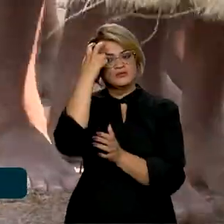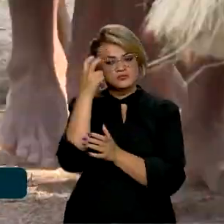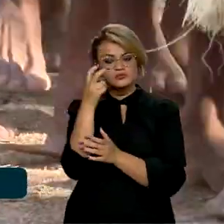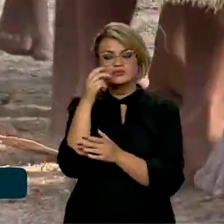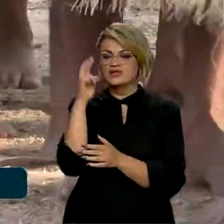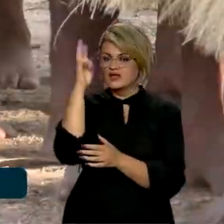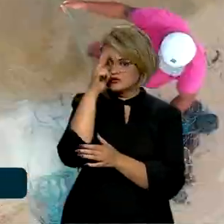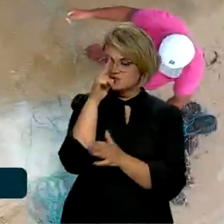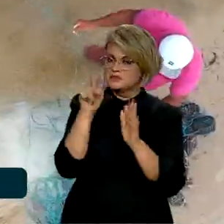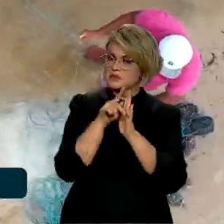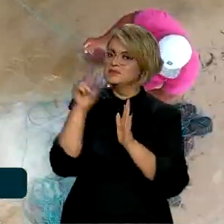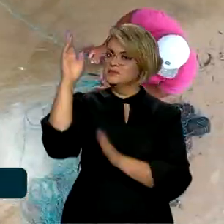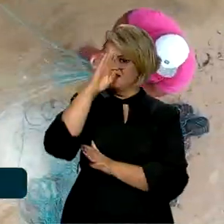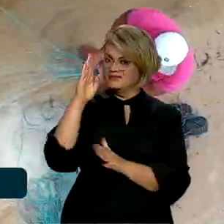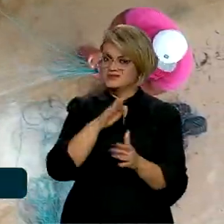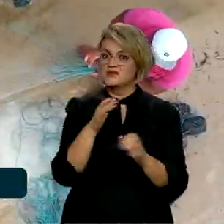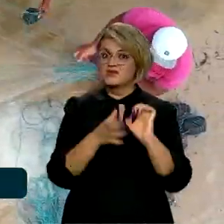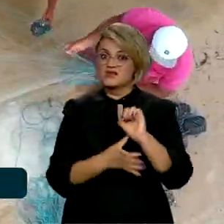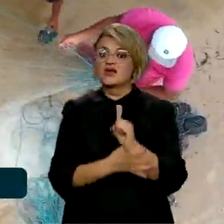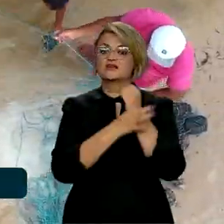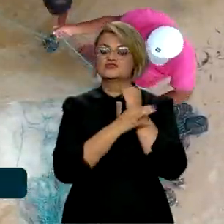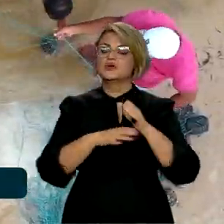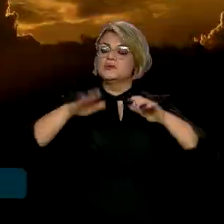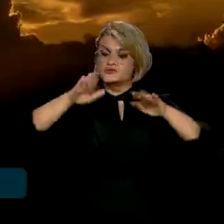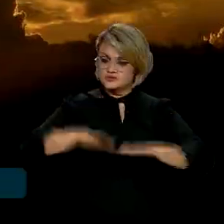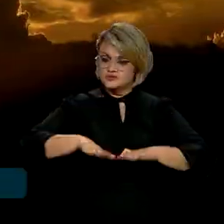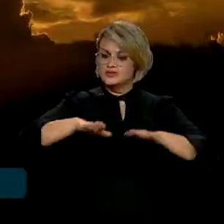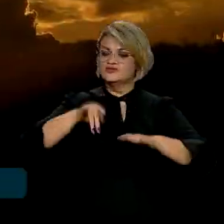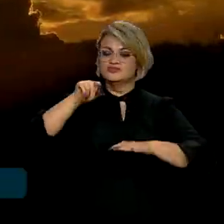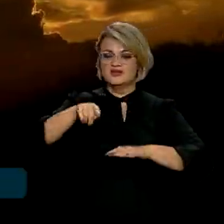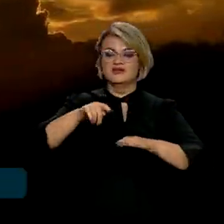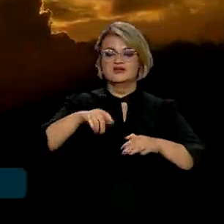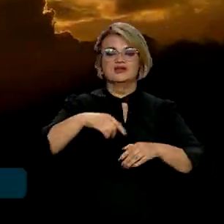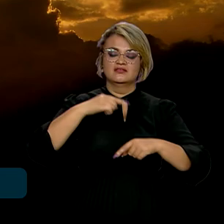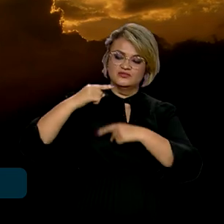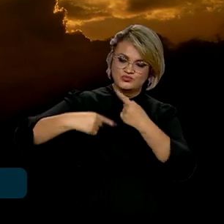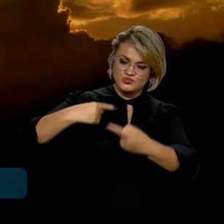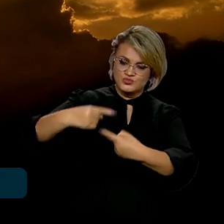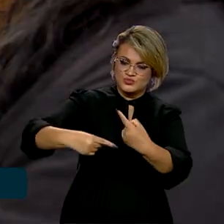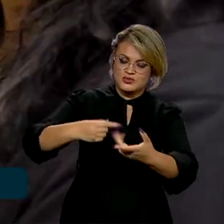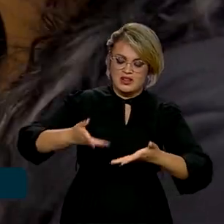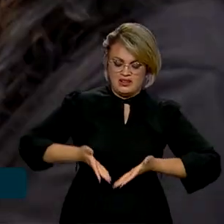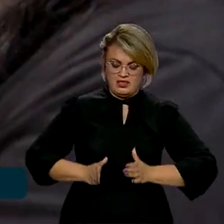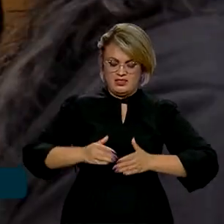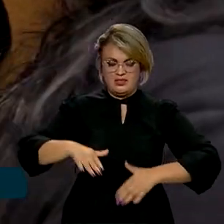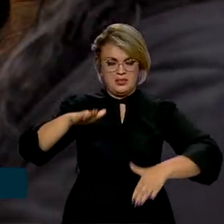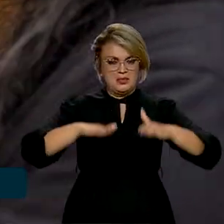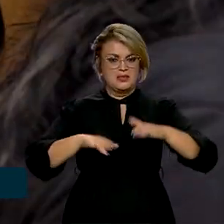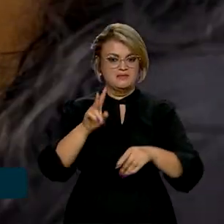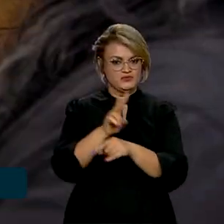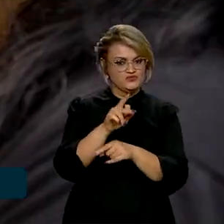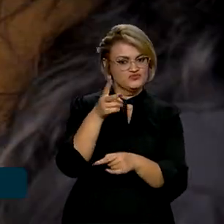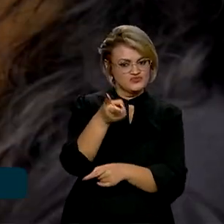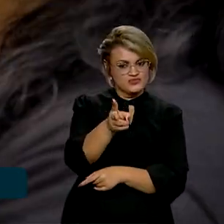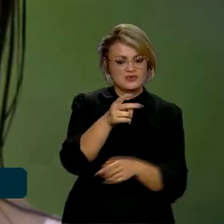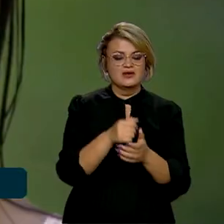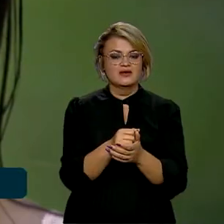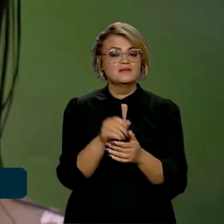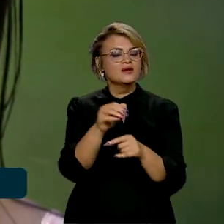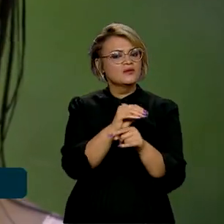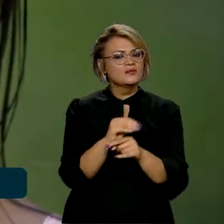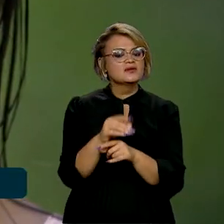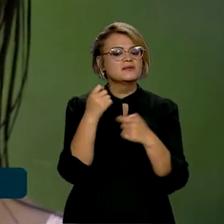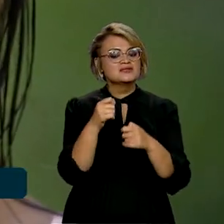históricos do país e garantir a permanência deles entre as gerações. E para preservar, é preciso conhecer